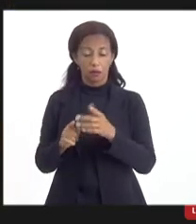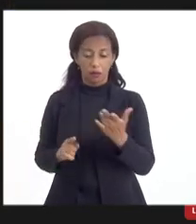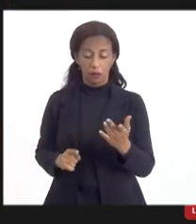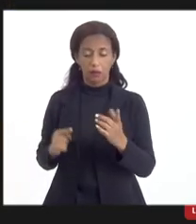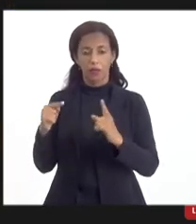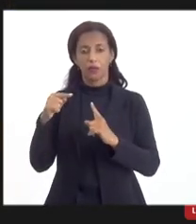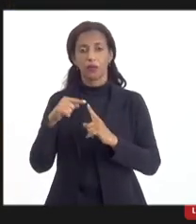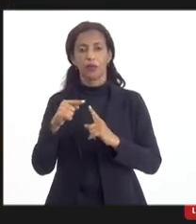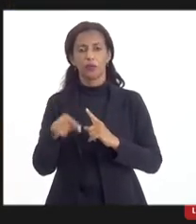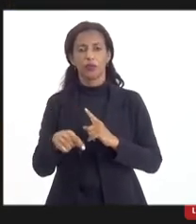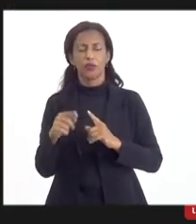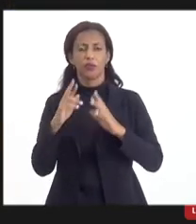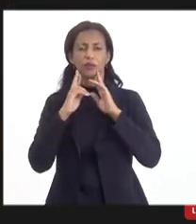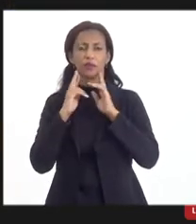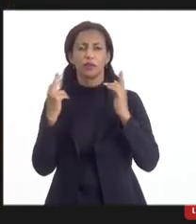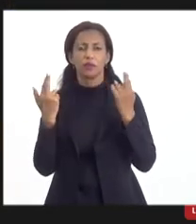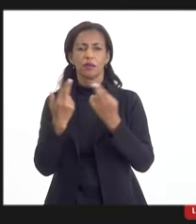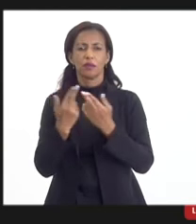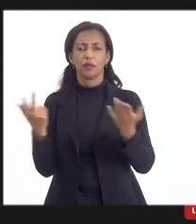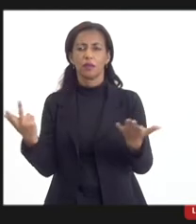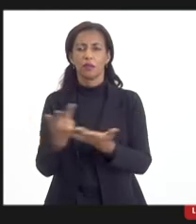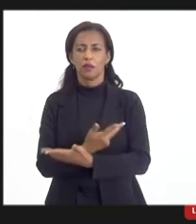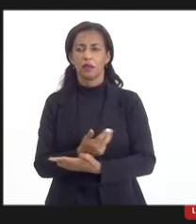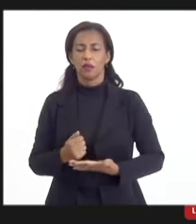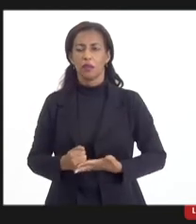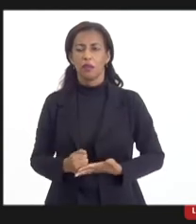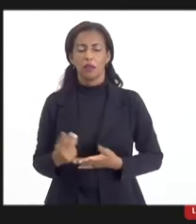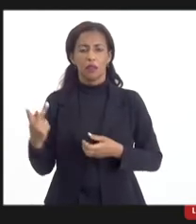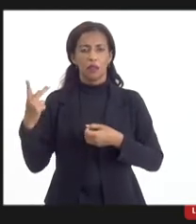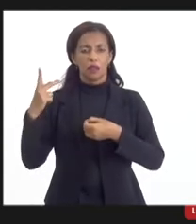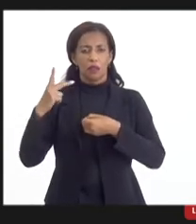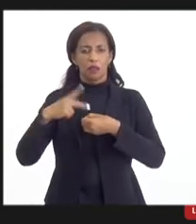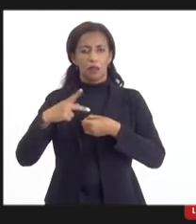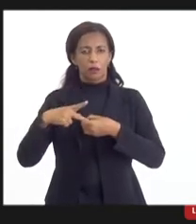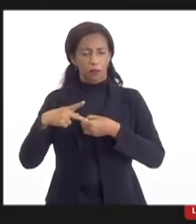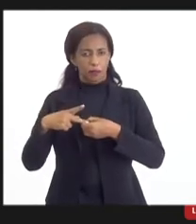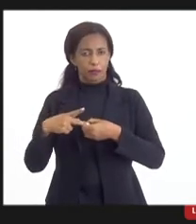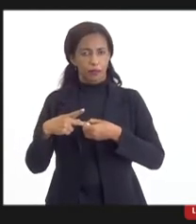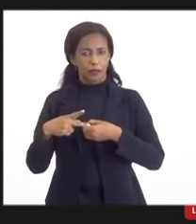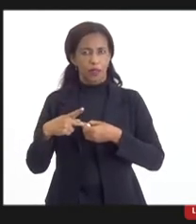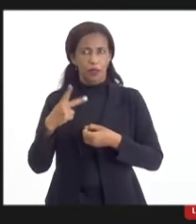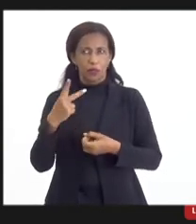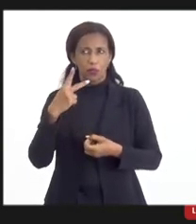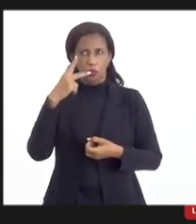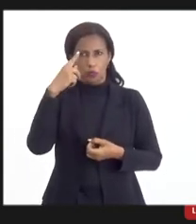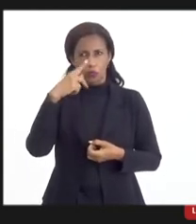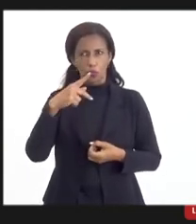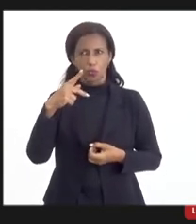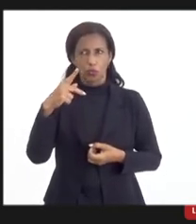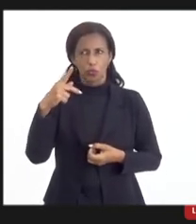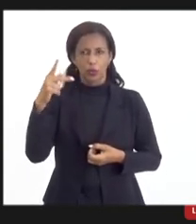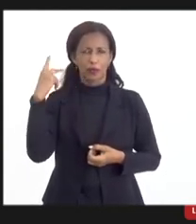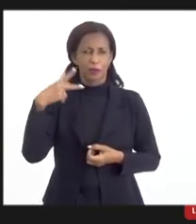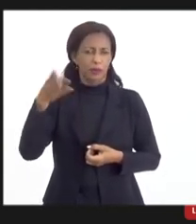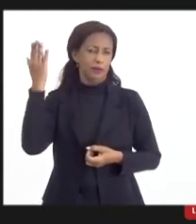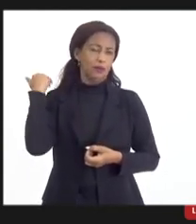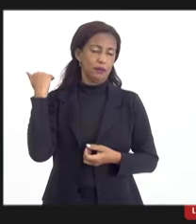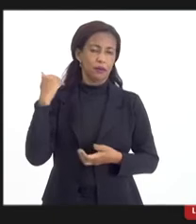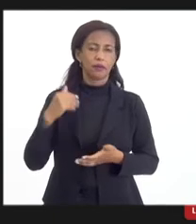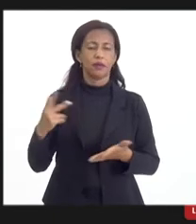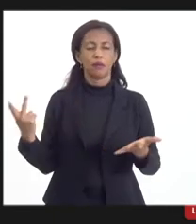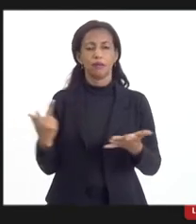objeto da reunião que nós fizemos com a Petrobras, como eu falei, há duas semanas retrasadas,